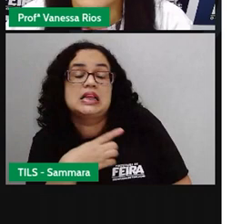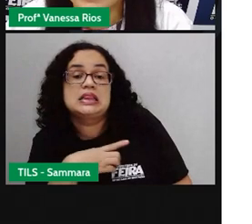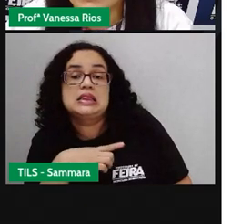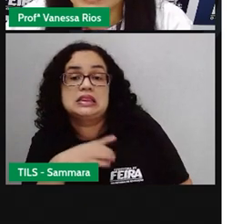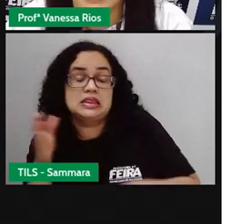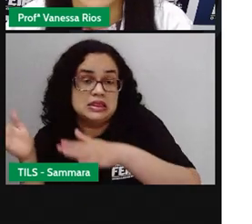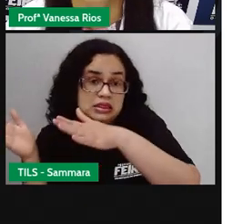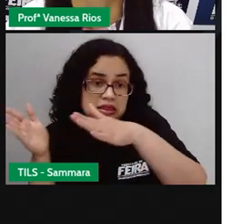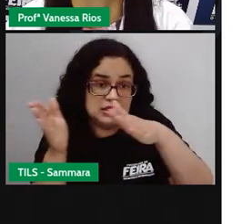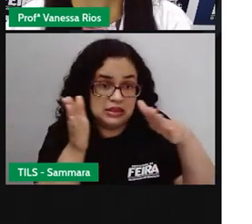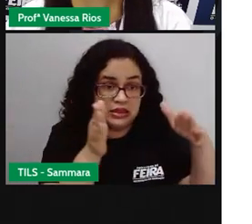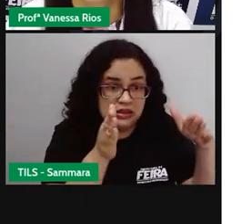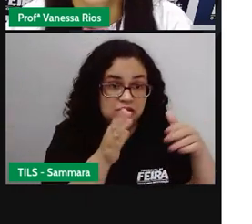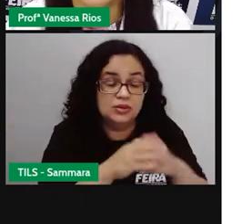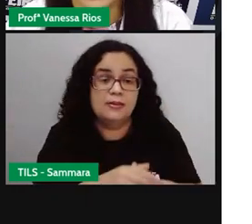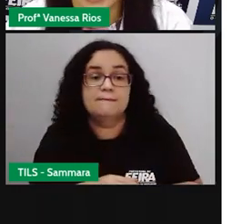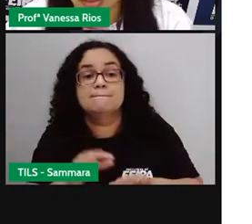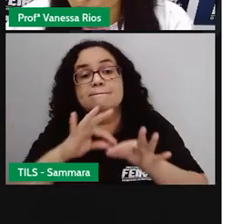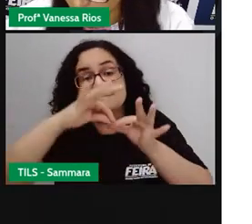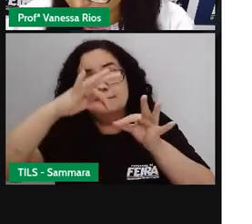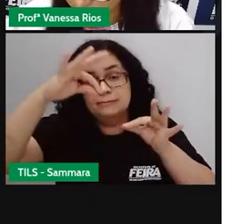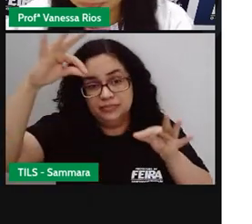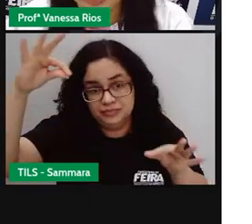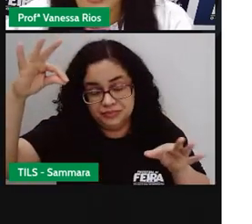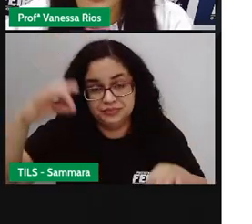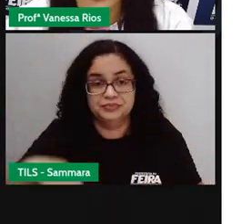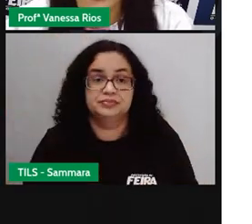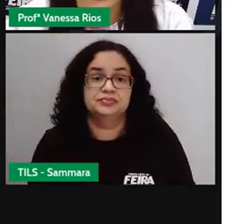extensão territorial, ó, muito grande.